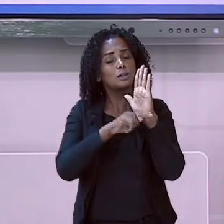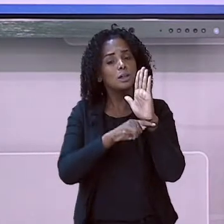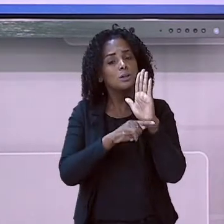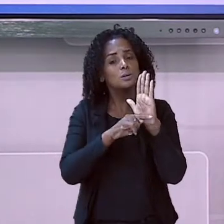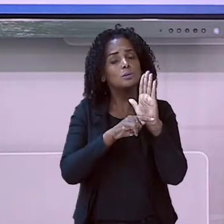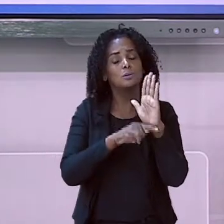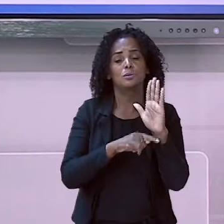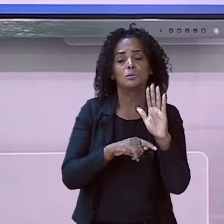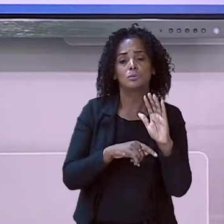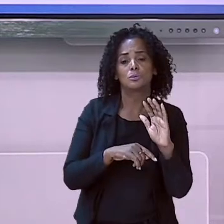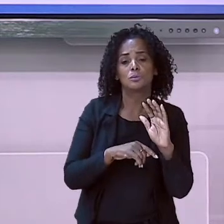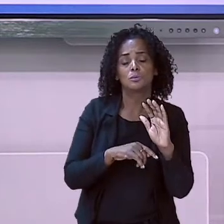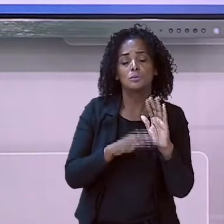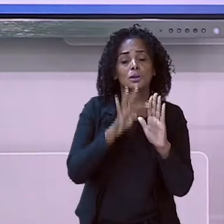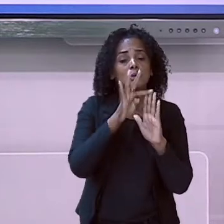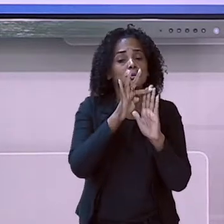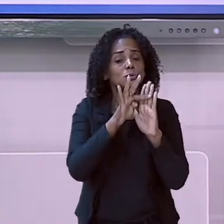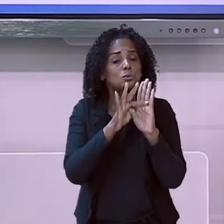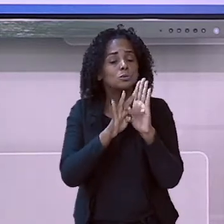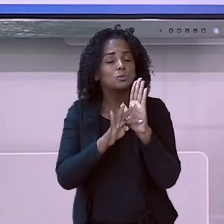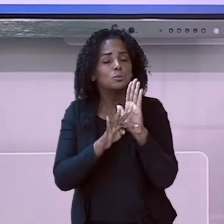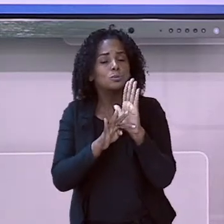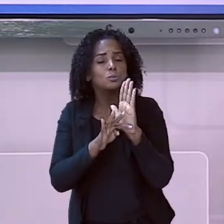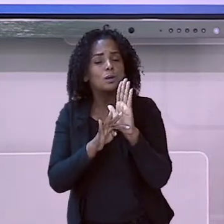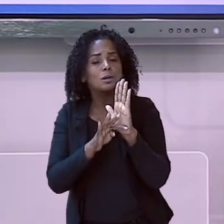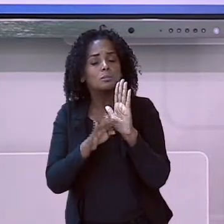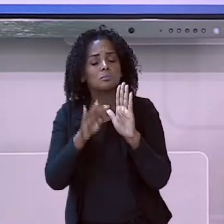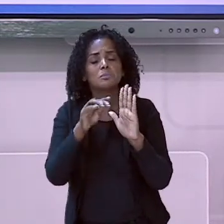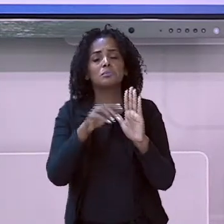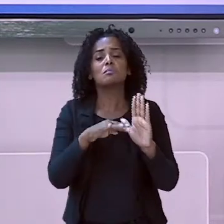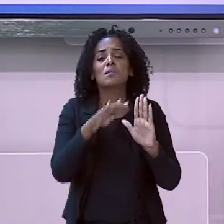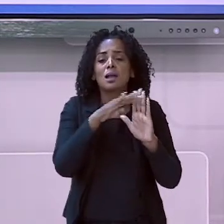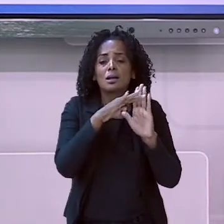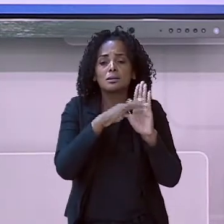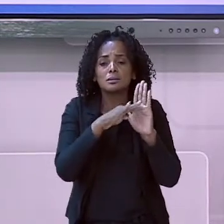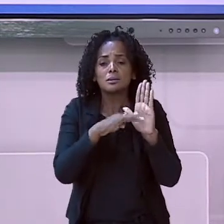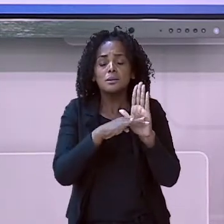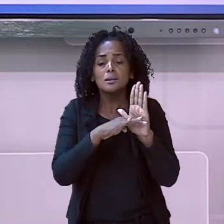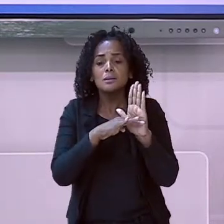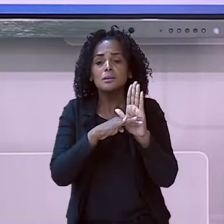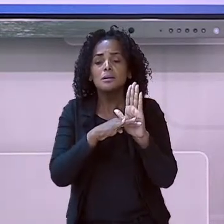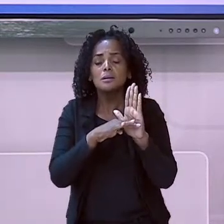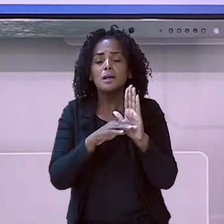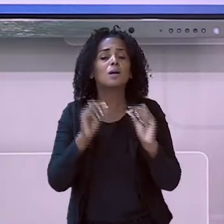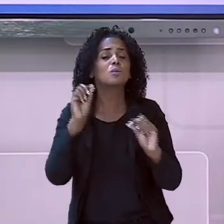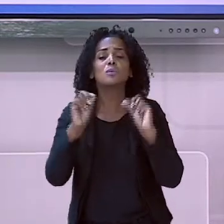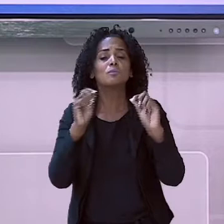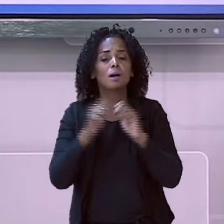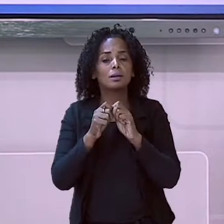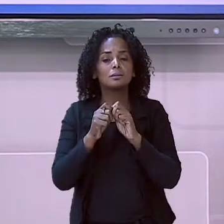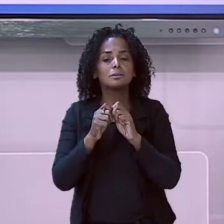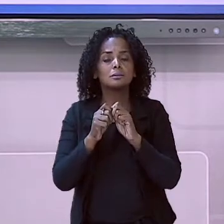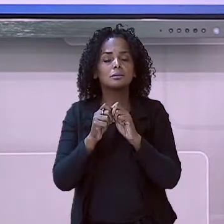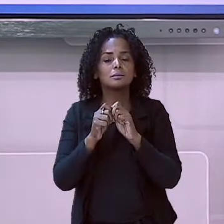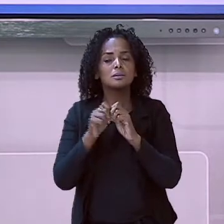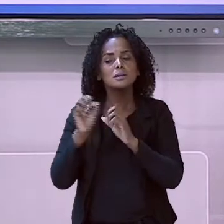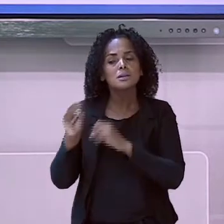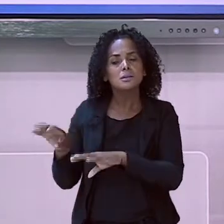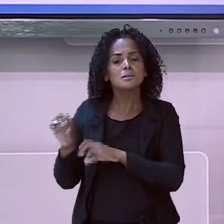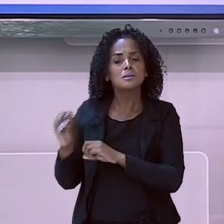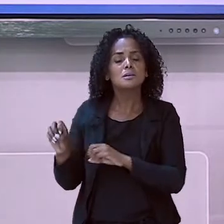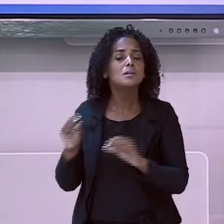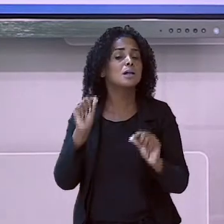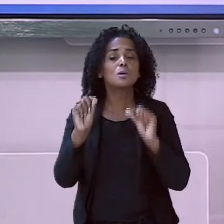Ela comunica com você? Ela te fala alguma coisa? Vamos pensar juntos? Sim.